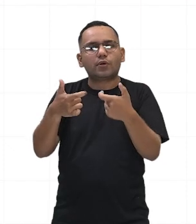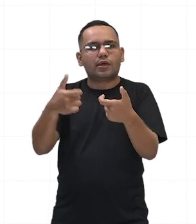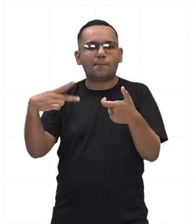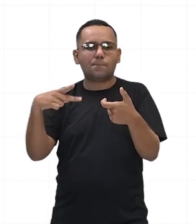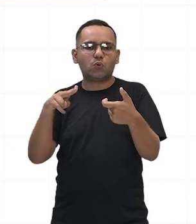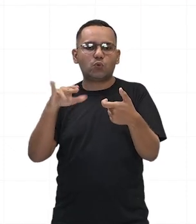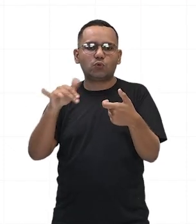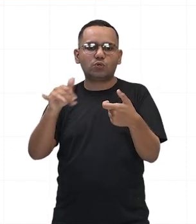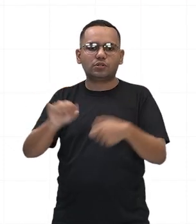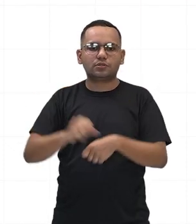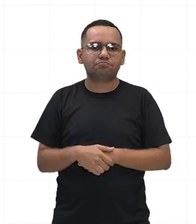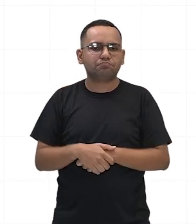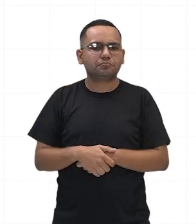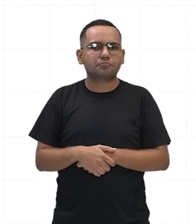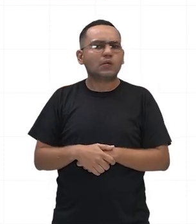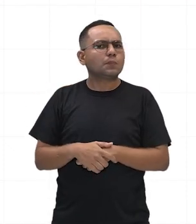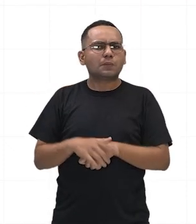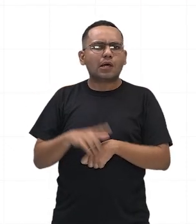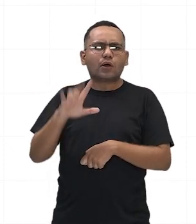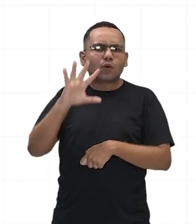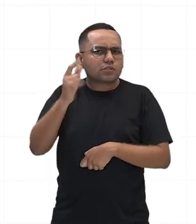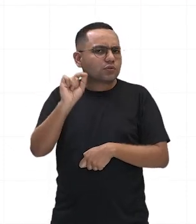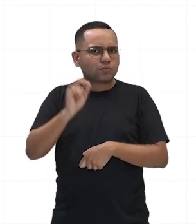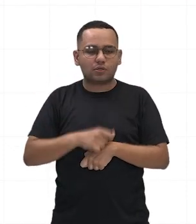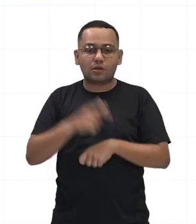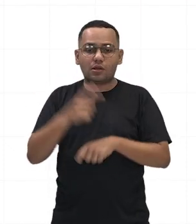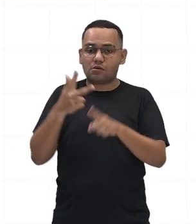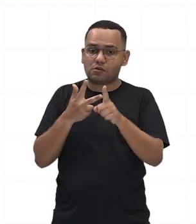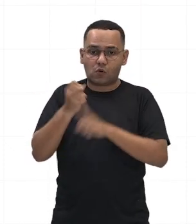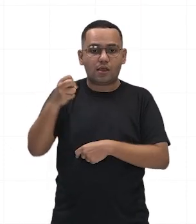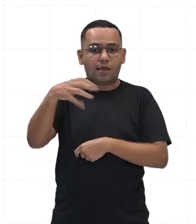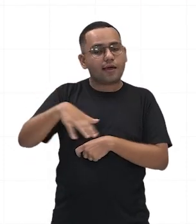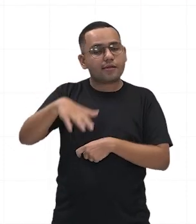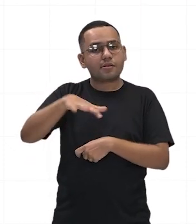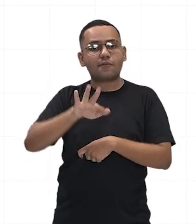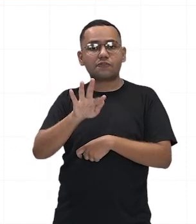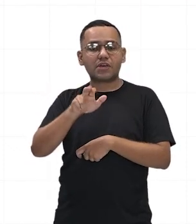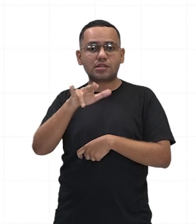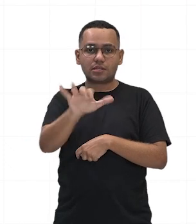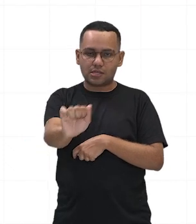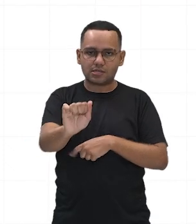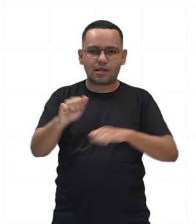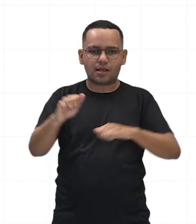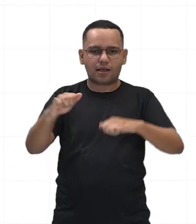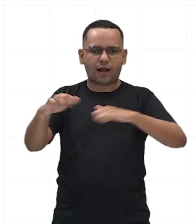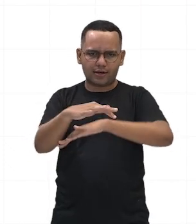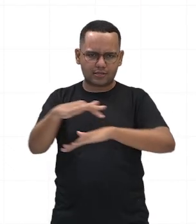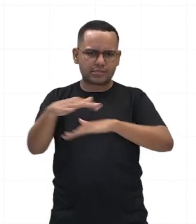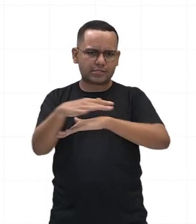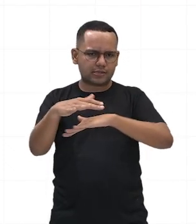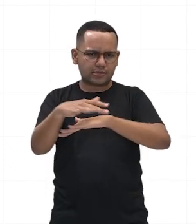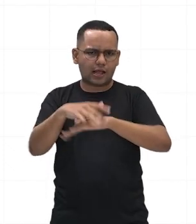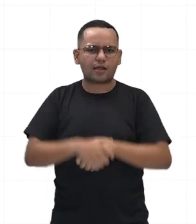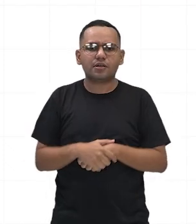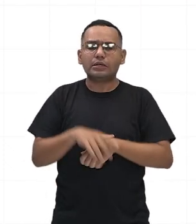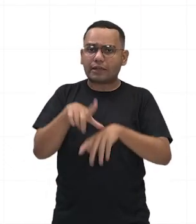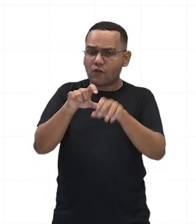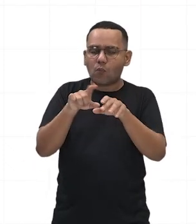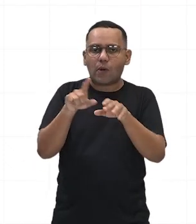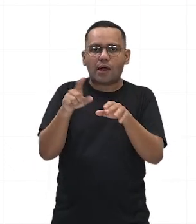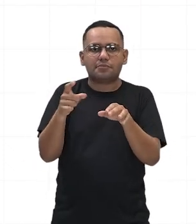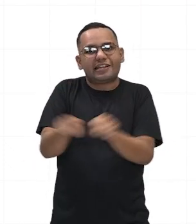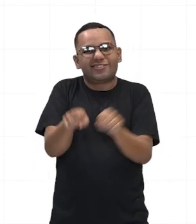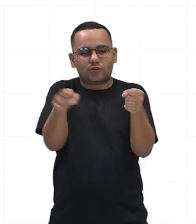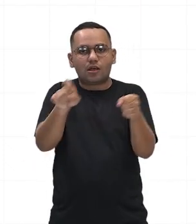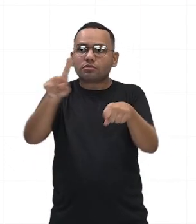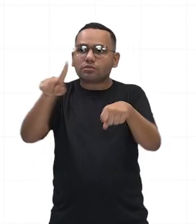foi a conquista da cidade fenícia, sua destruição e, posterior, reconstrução como centro romano